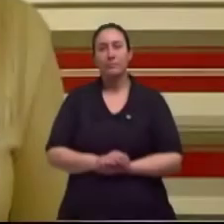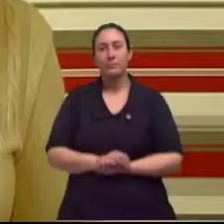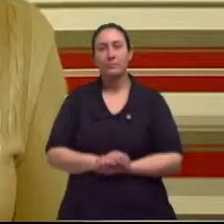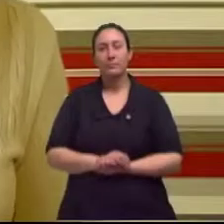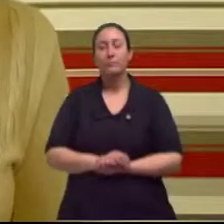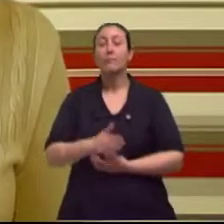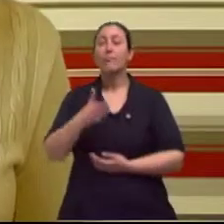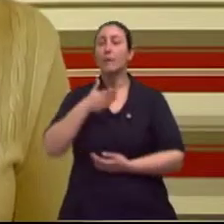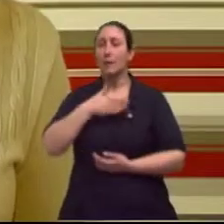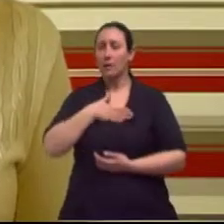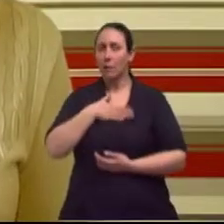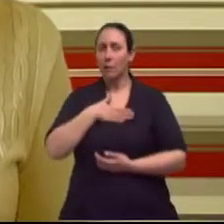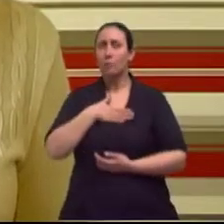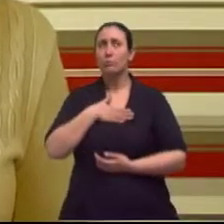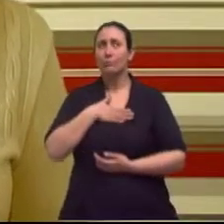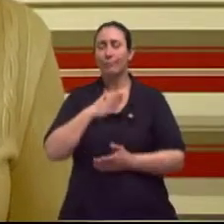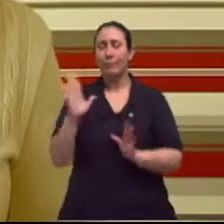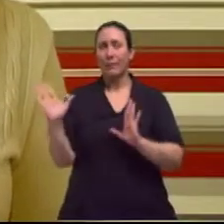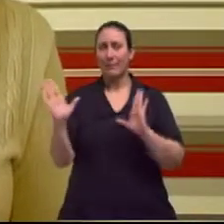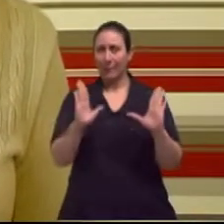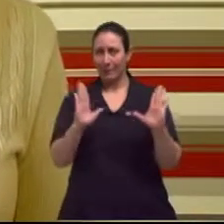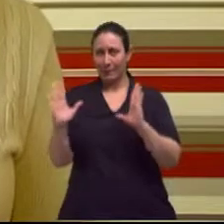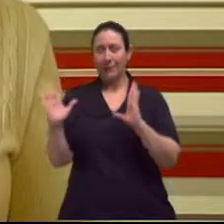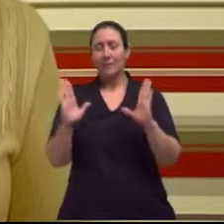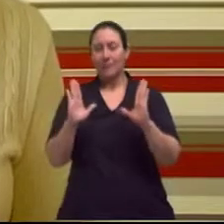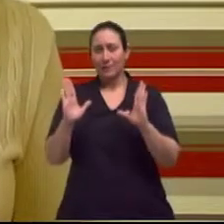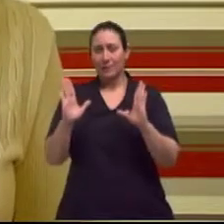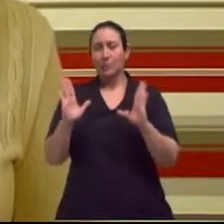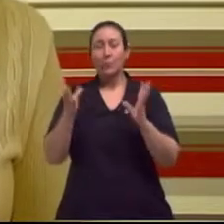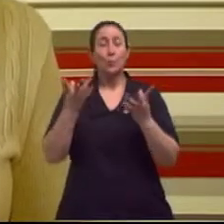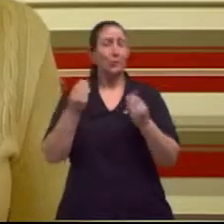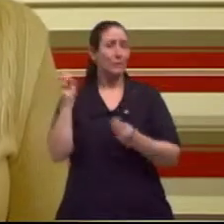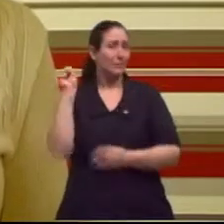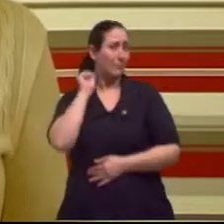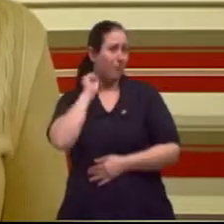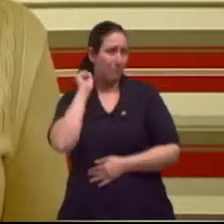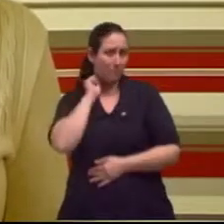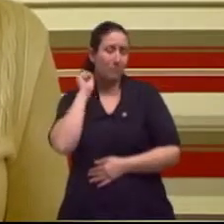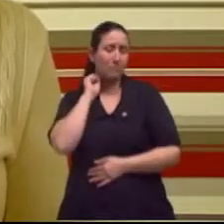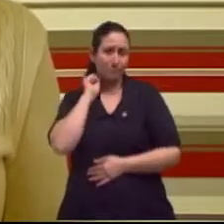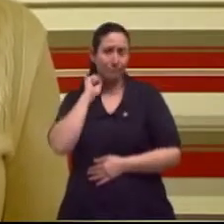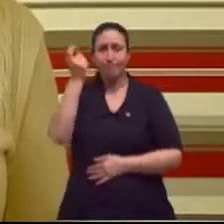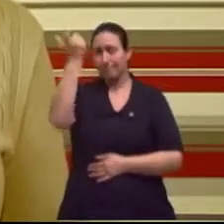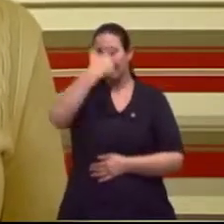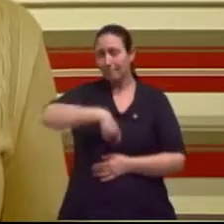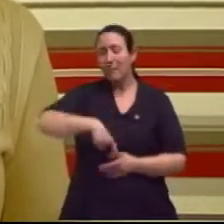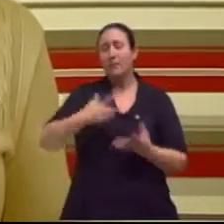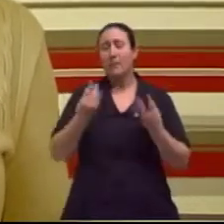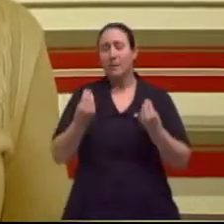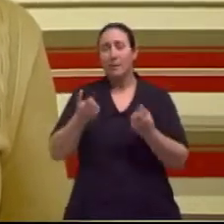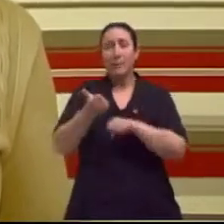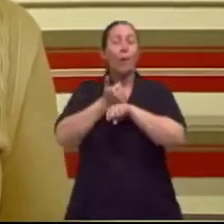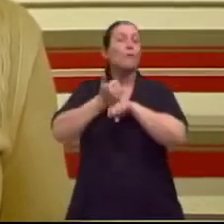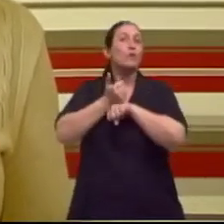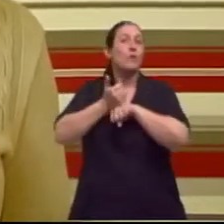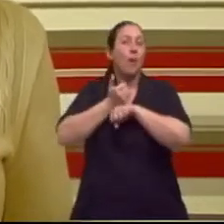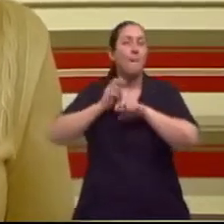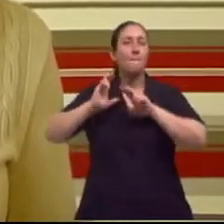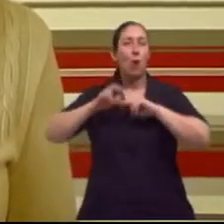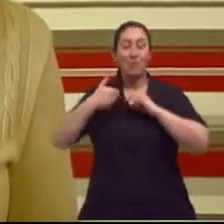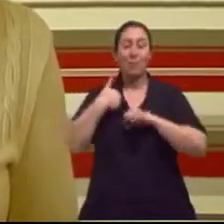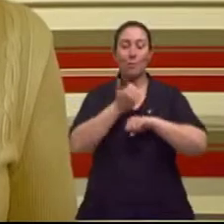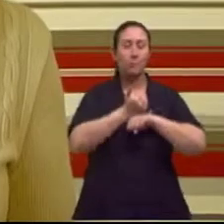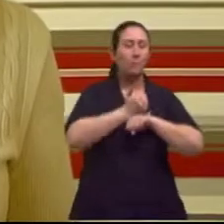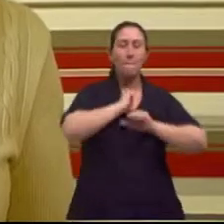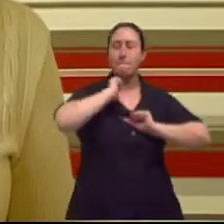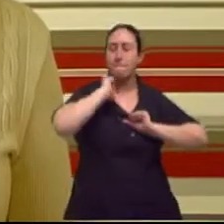Eu passei por um período, assim, de grande estresse, né, em função de mudança profissional, uma mudança brusca,